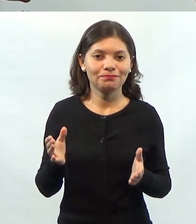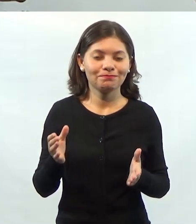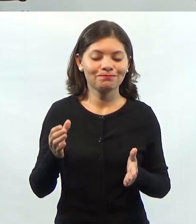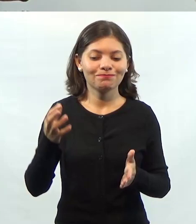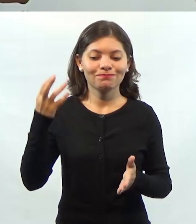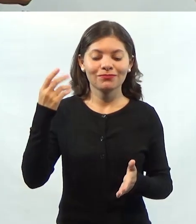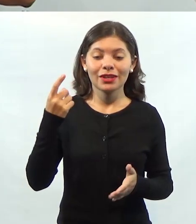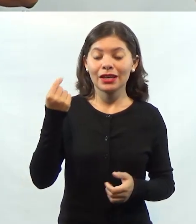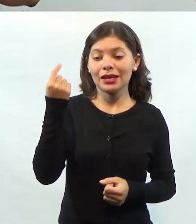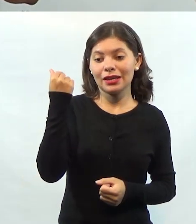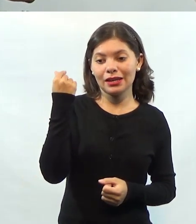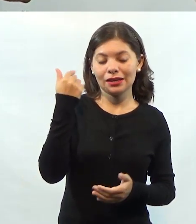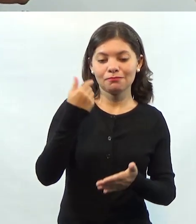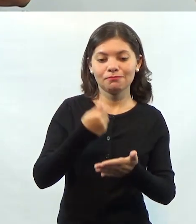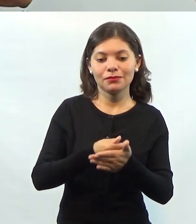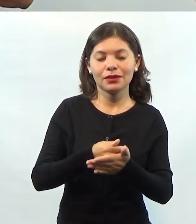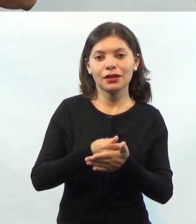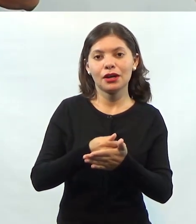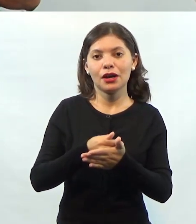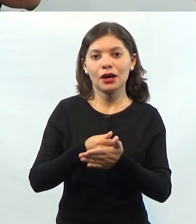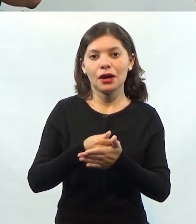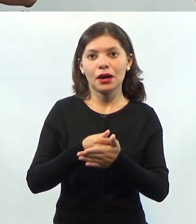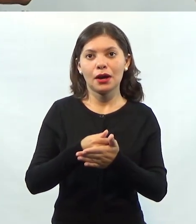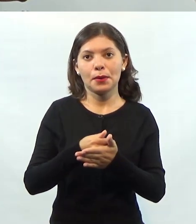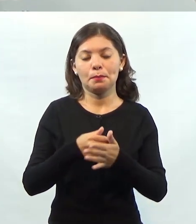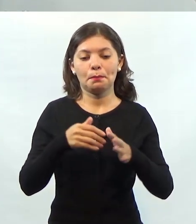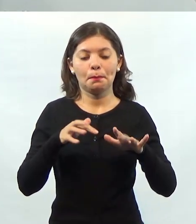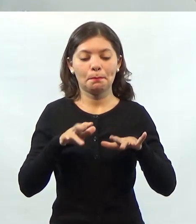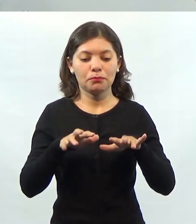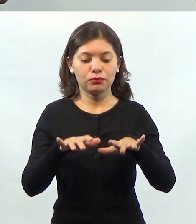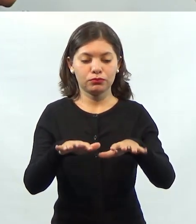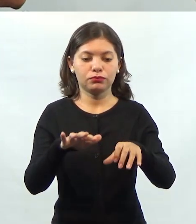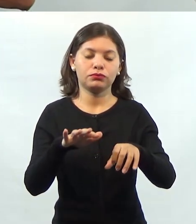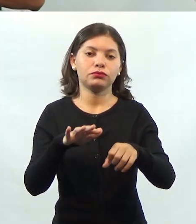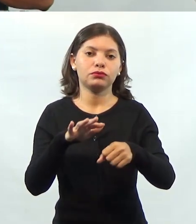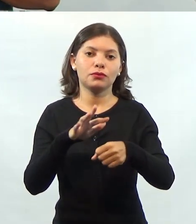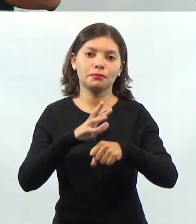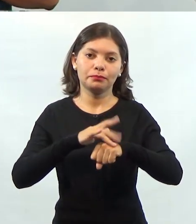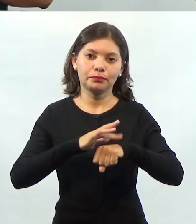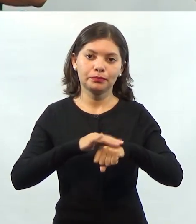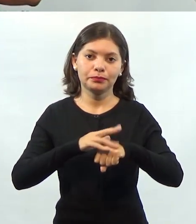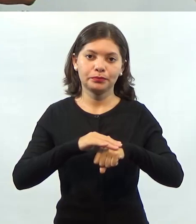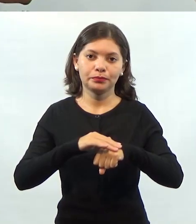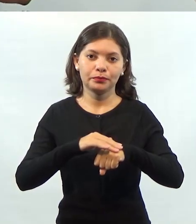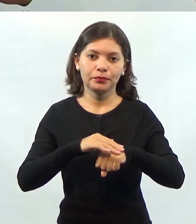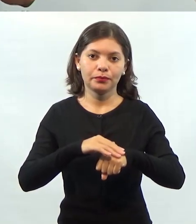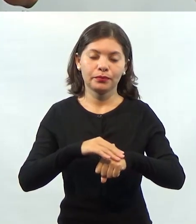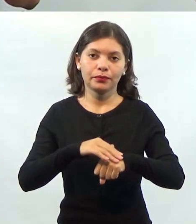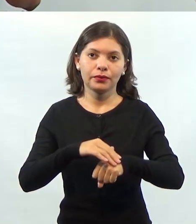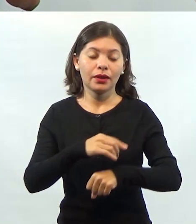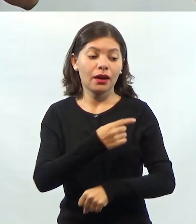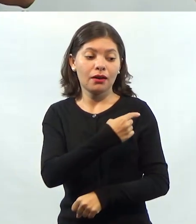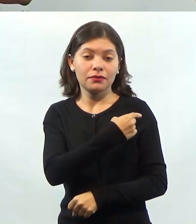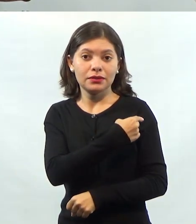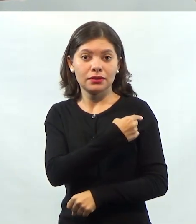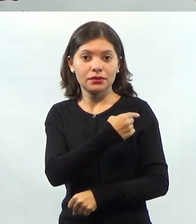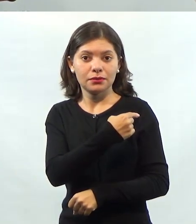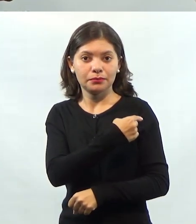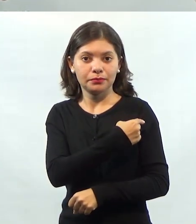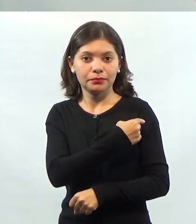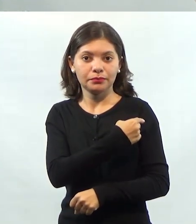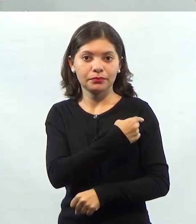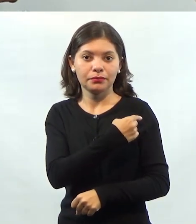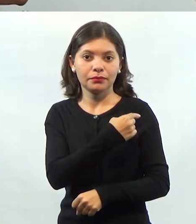pandemia, vamos pensar no exemplo da vacinação. Ah, os Estados Unidos,